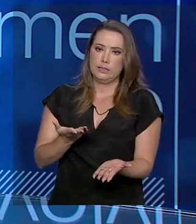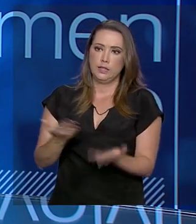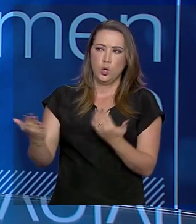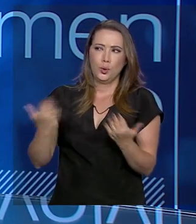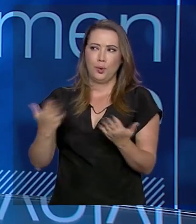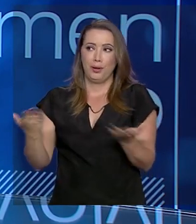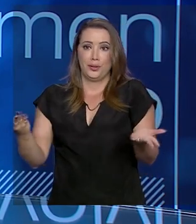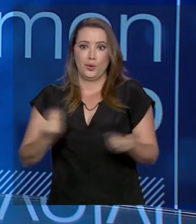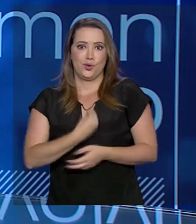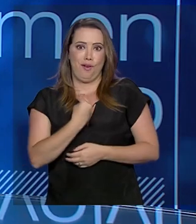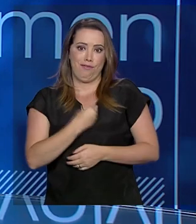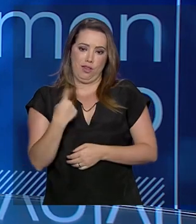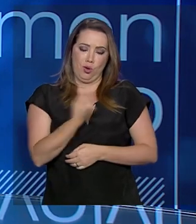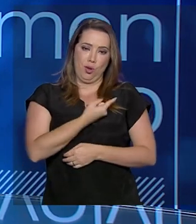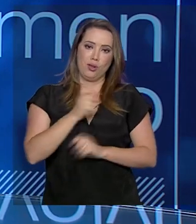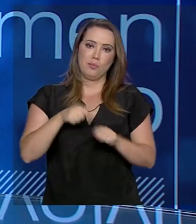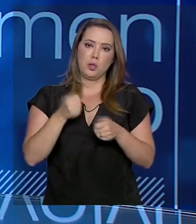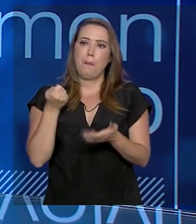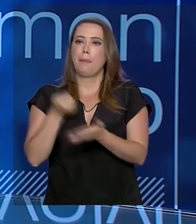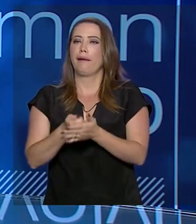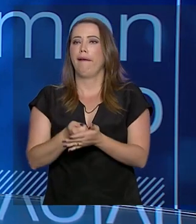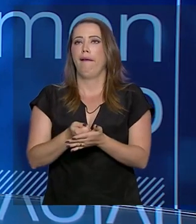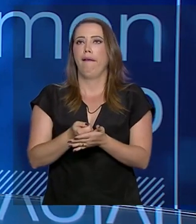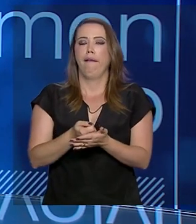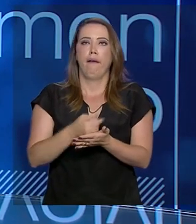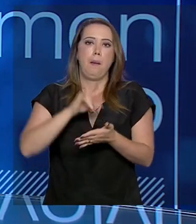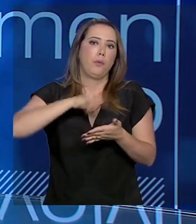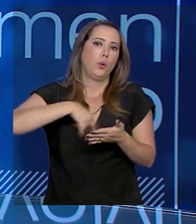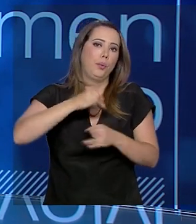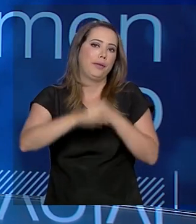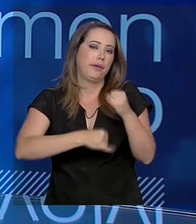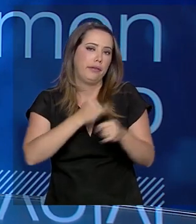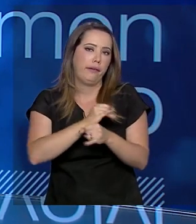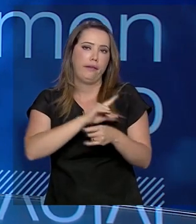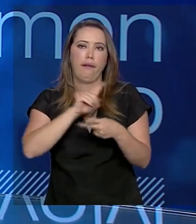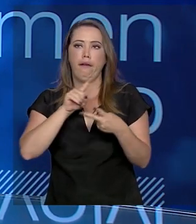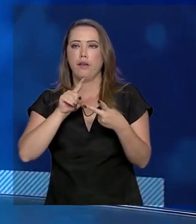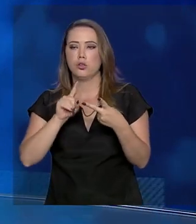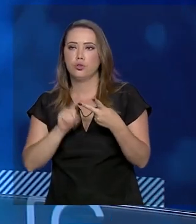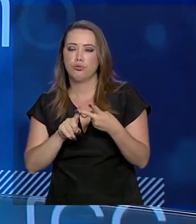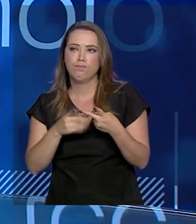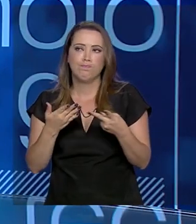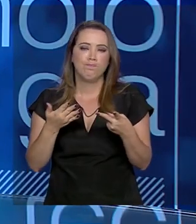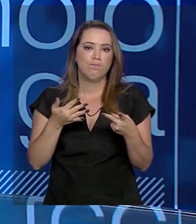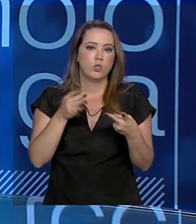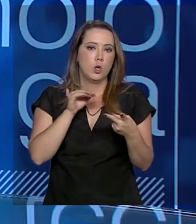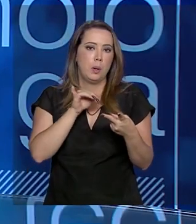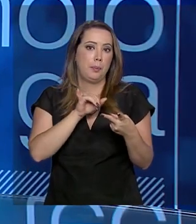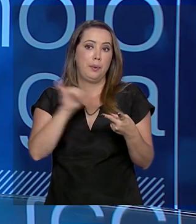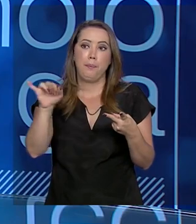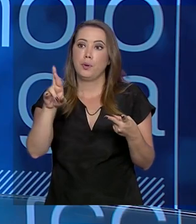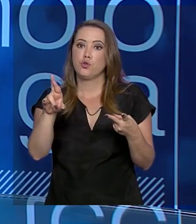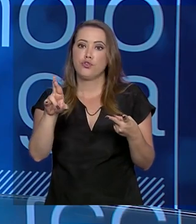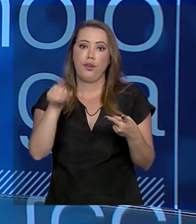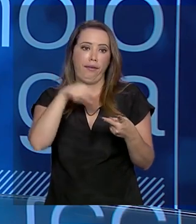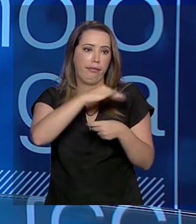moderna, hoje nós podemos pagar contas na internet, hoje nós podemos, por exemplo, declarar nosso imposto de renda pela